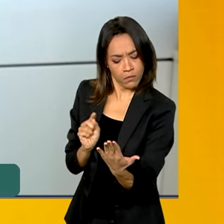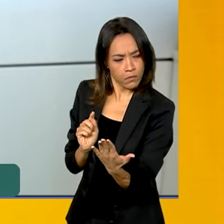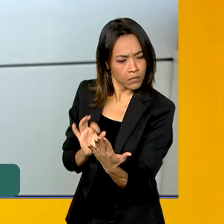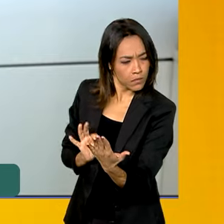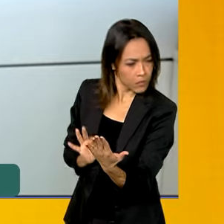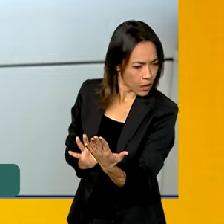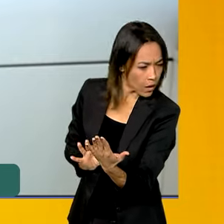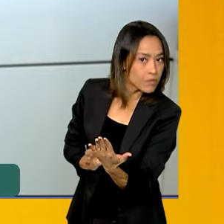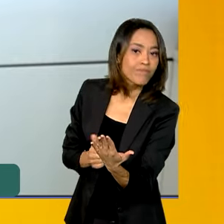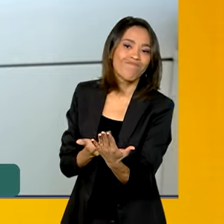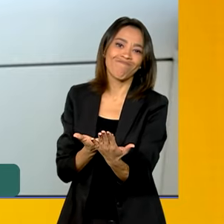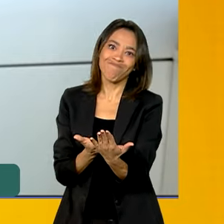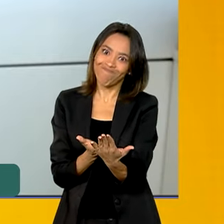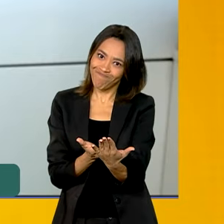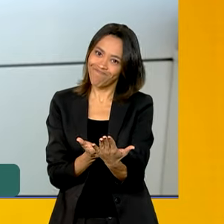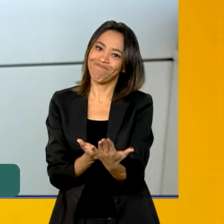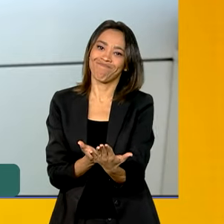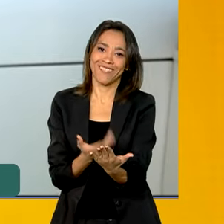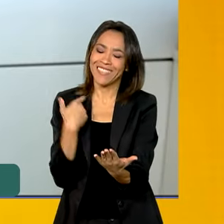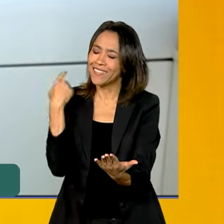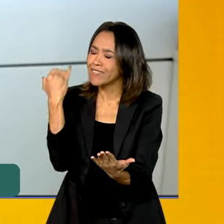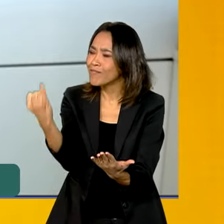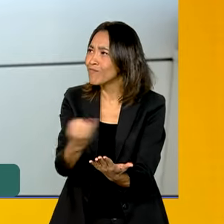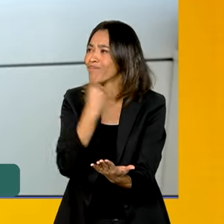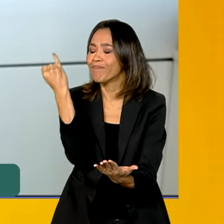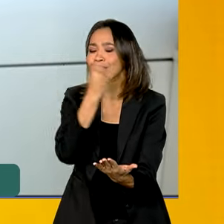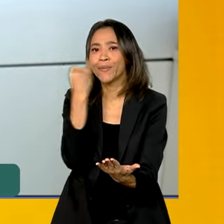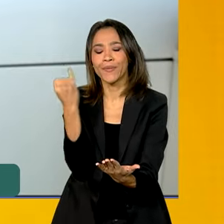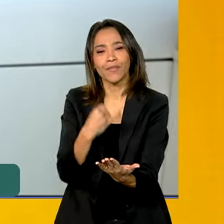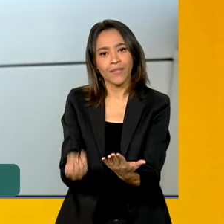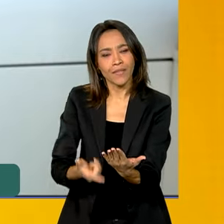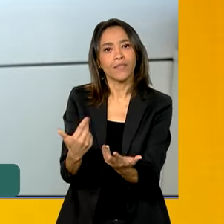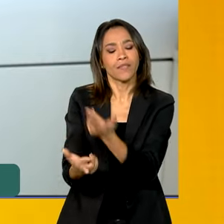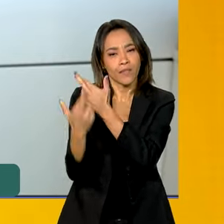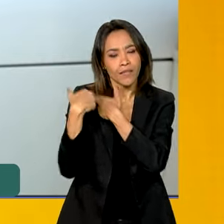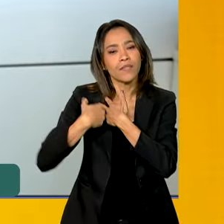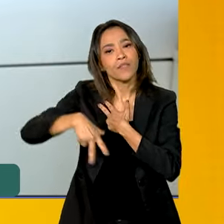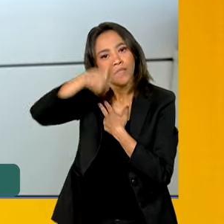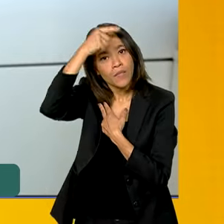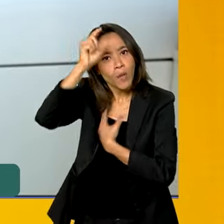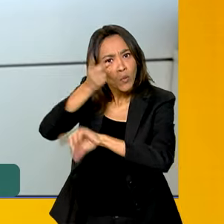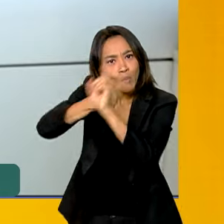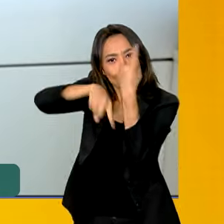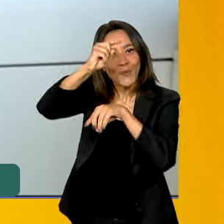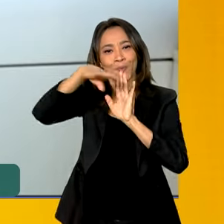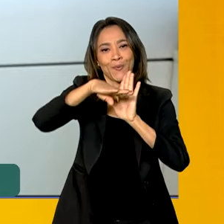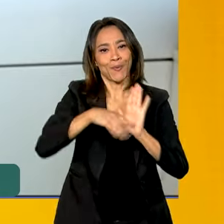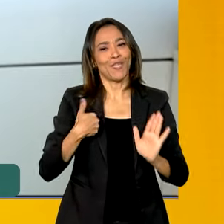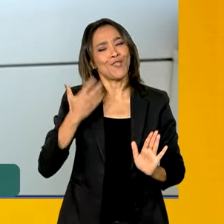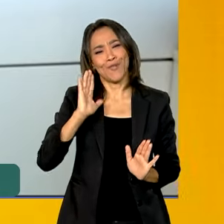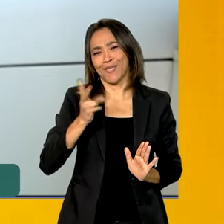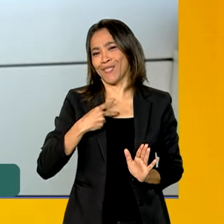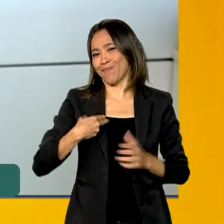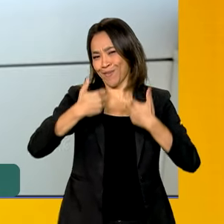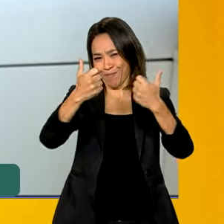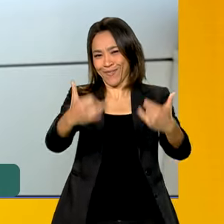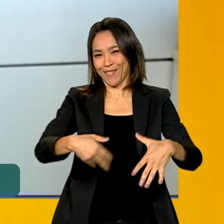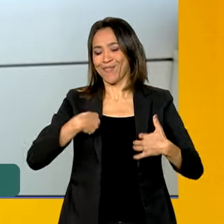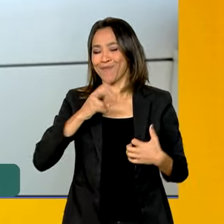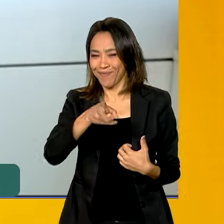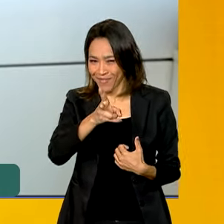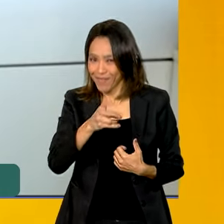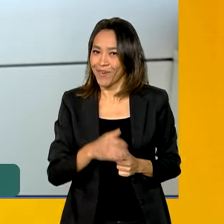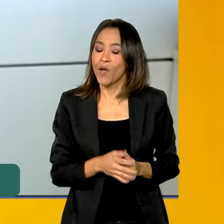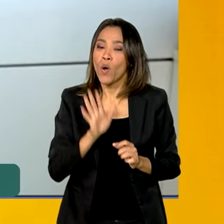domicílio? Então, o papel dos municípios é fundamental para o sucesso do programa. E eu costumo dizer muito o seguinte assim, o